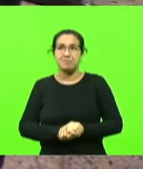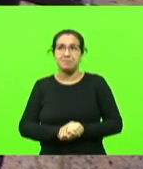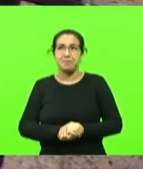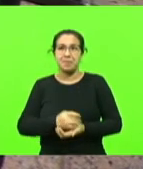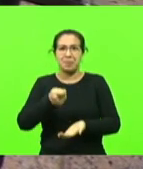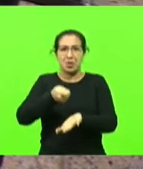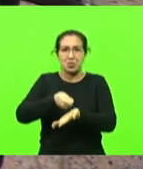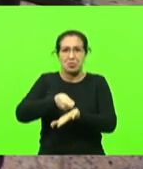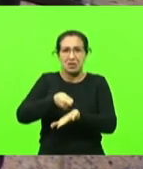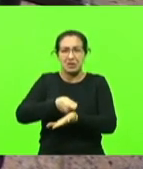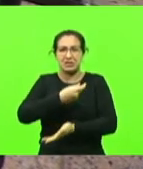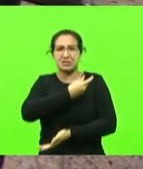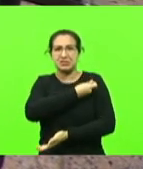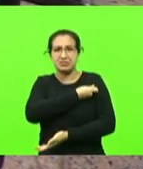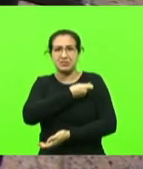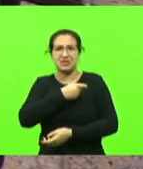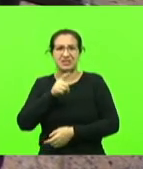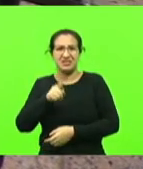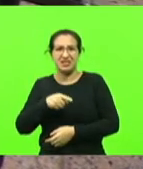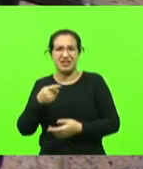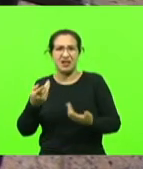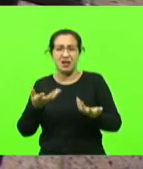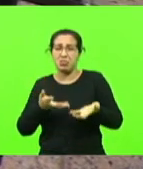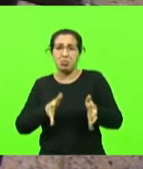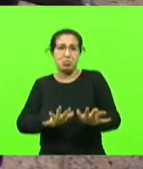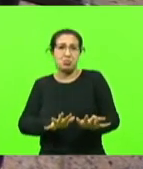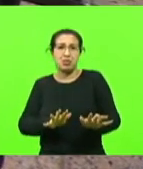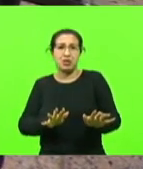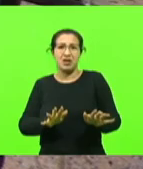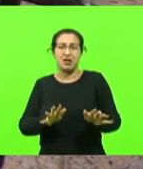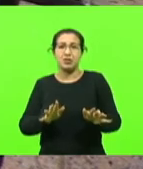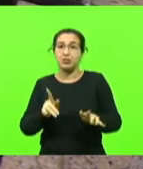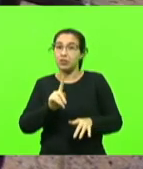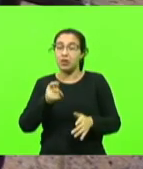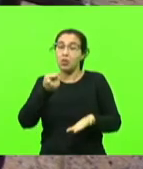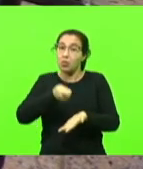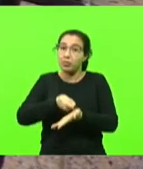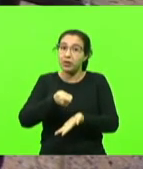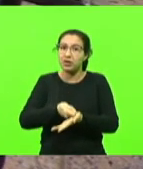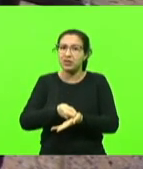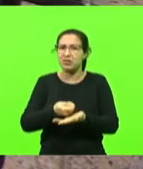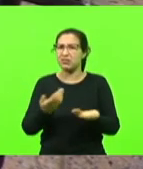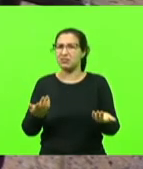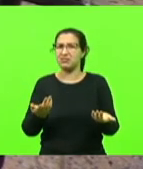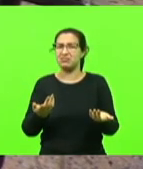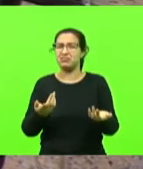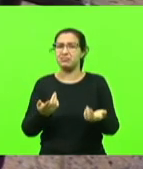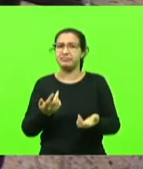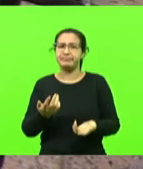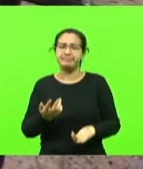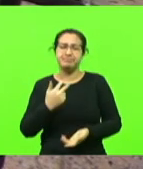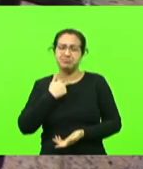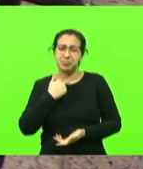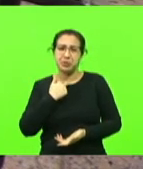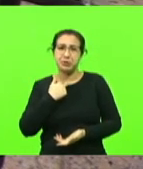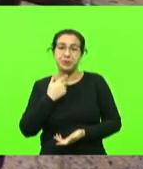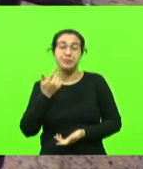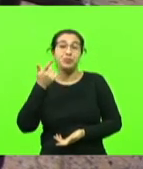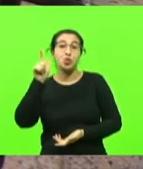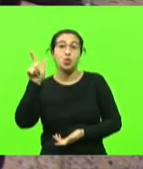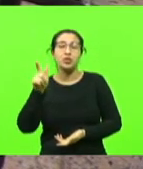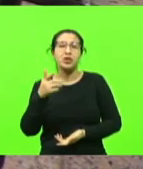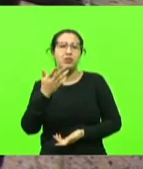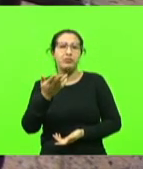É obrigatório tomar a vacina. Ah, eu não quero, meu filho não quer. Não, é obrigatório. Poxa, o que é isso aí? Também não dá. Outra frase ali do